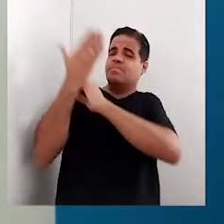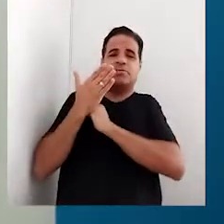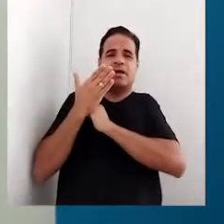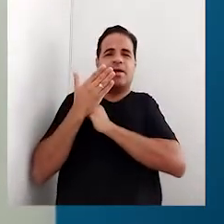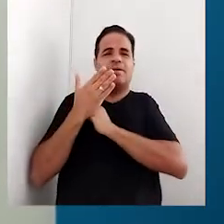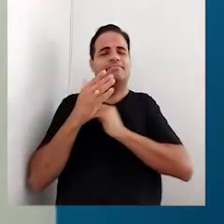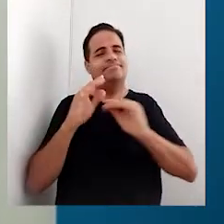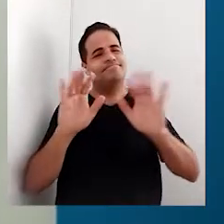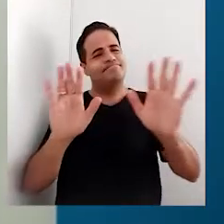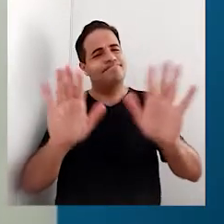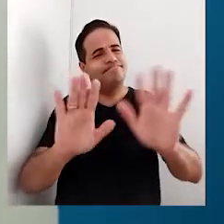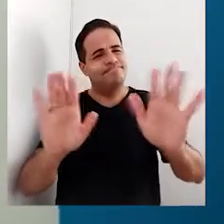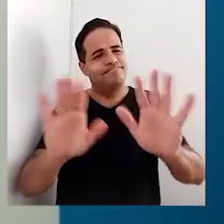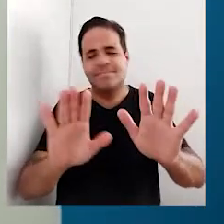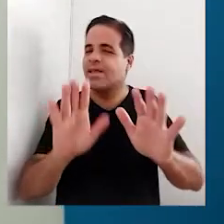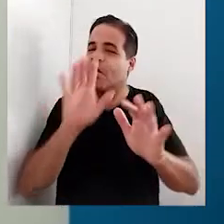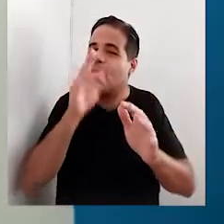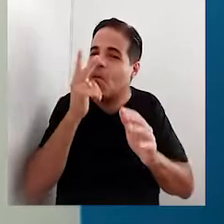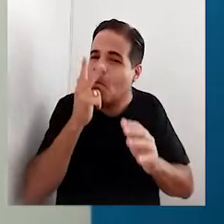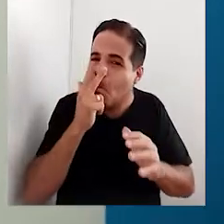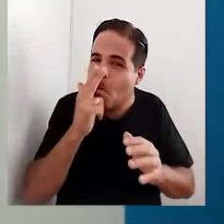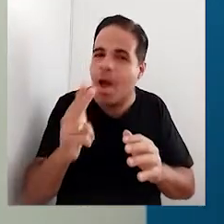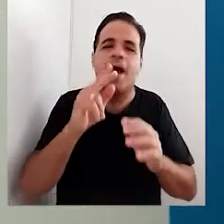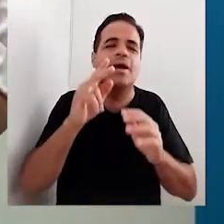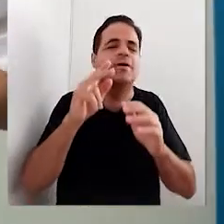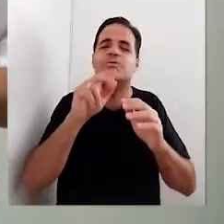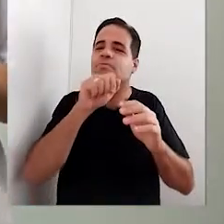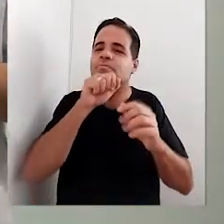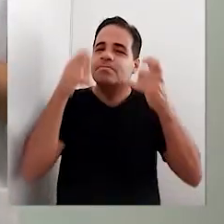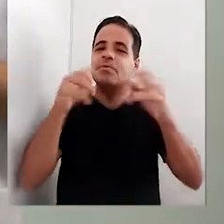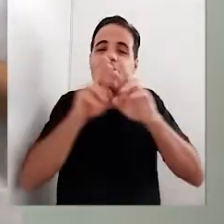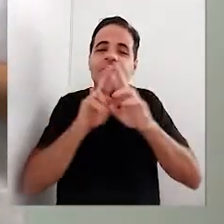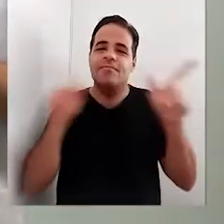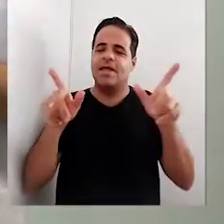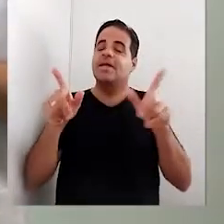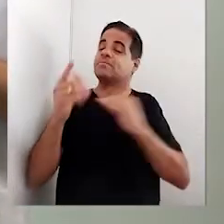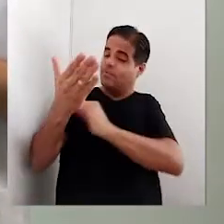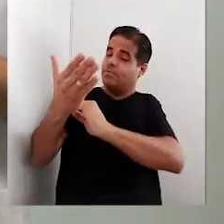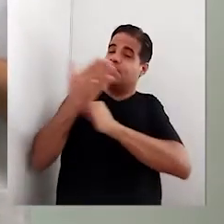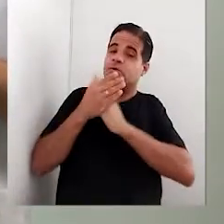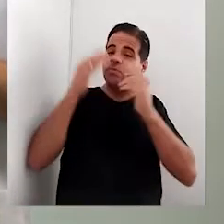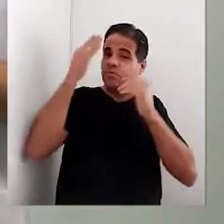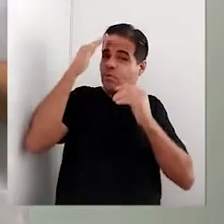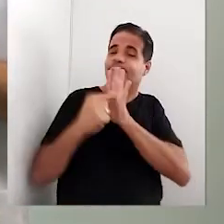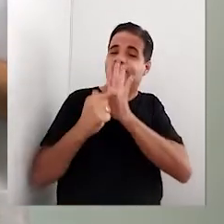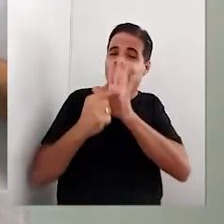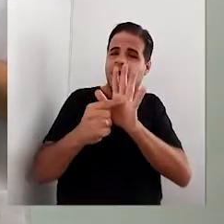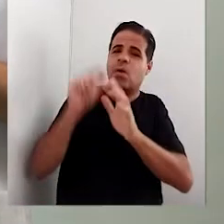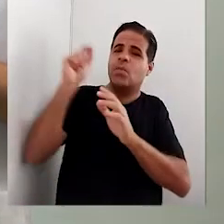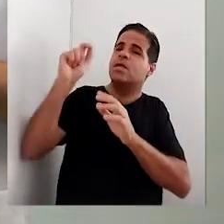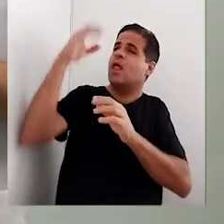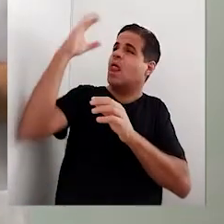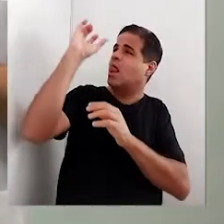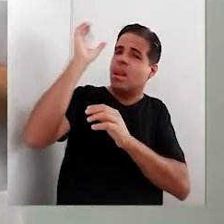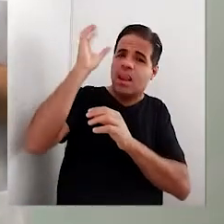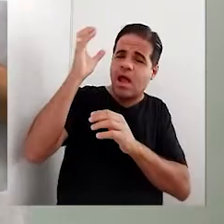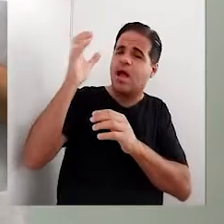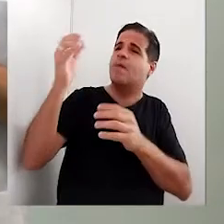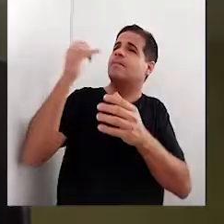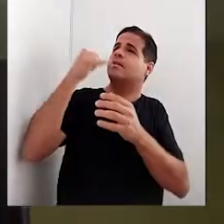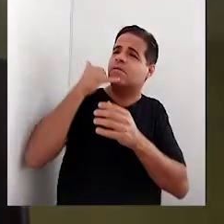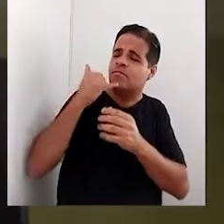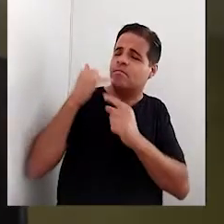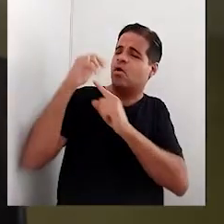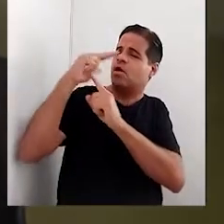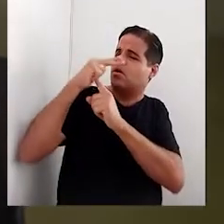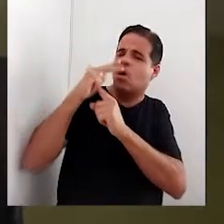que não era exatamente isso que ela queria dizer, mas você me deu uma brilhante ideia. O que a lâmpada, o helicóptero e o telefone têm em comum?